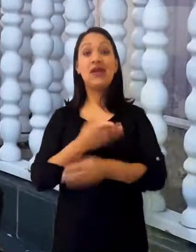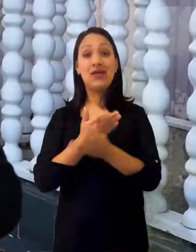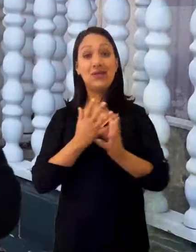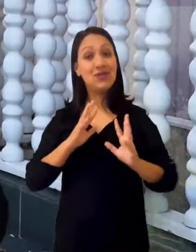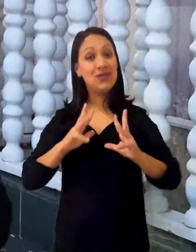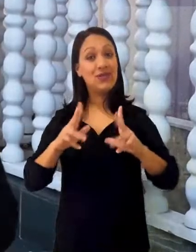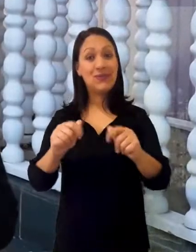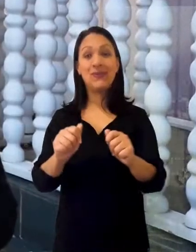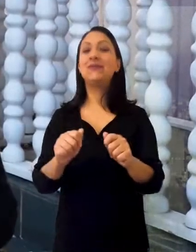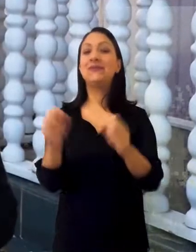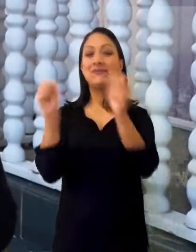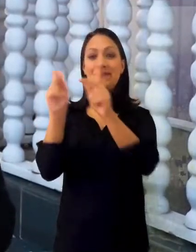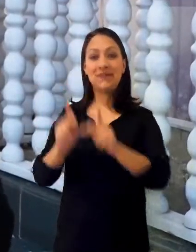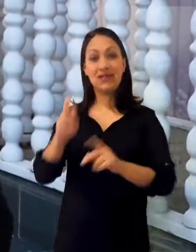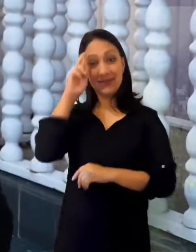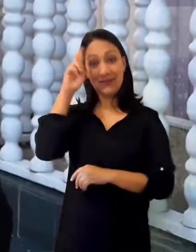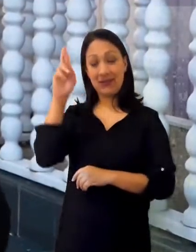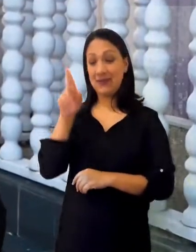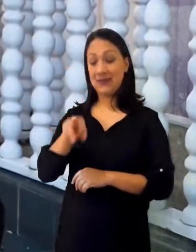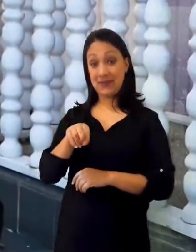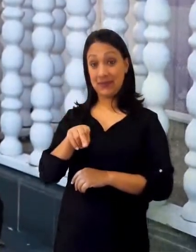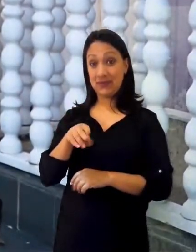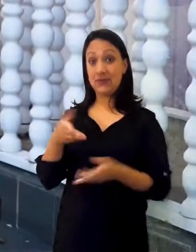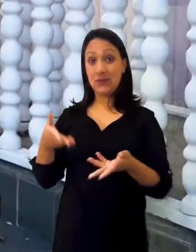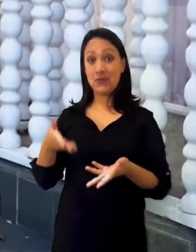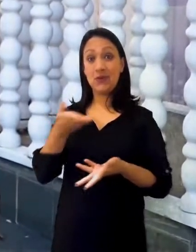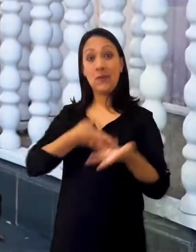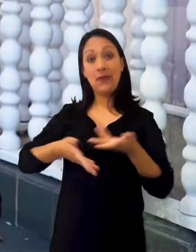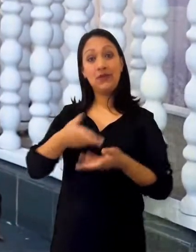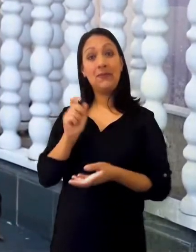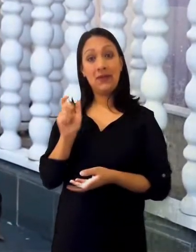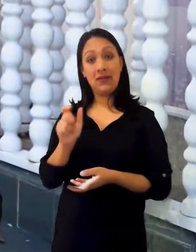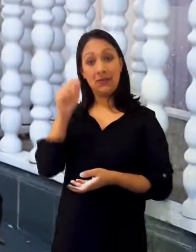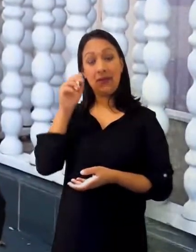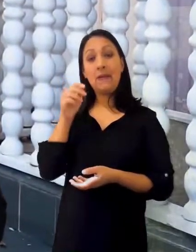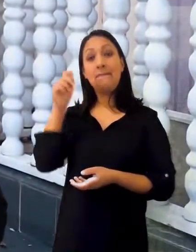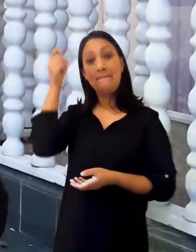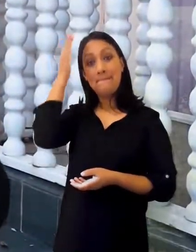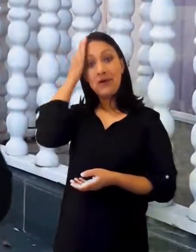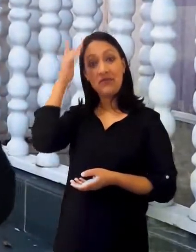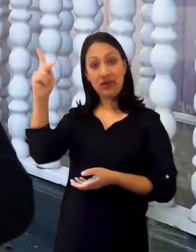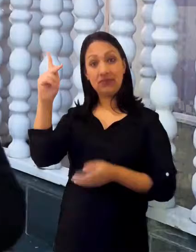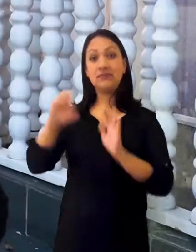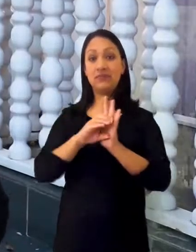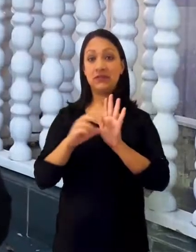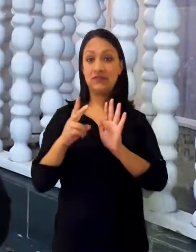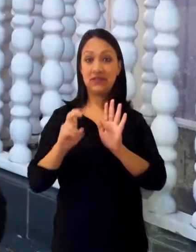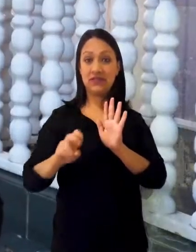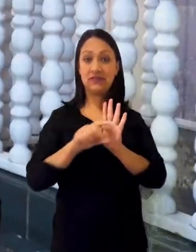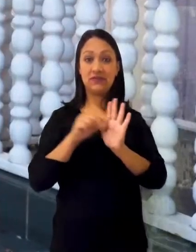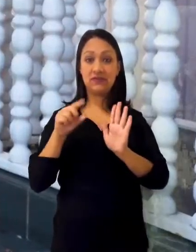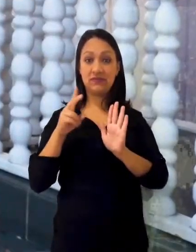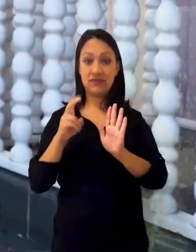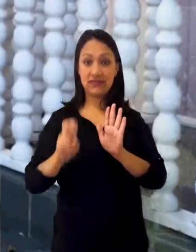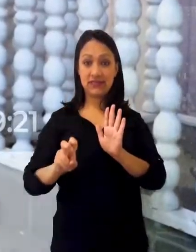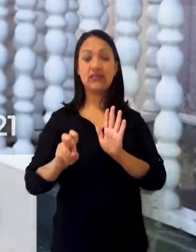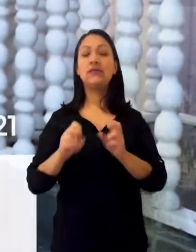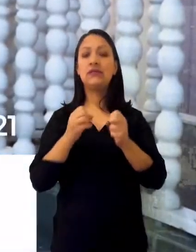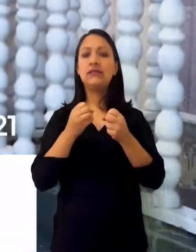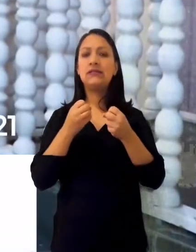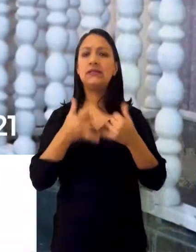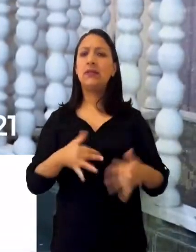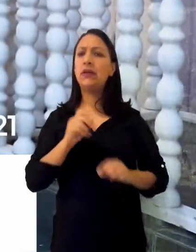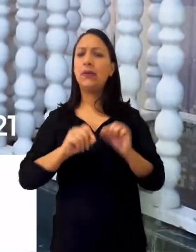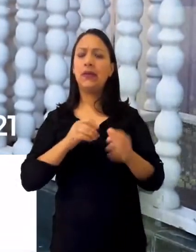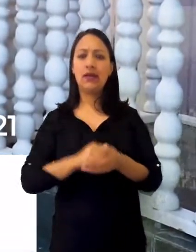Bom dia a todos, paz do Senhor meus irmãos. Gostaria de compartilhar uma palavra que está em Provérbios 25, versículo 25, que diz assim